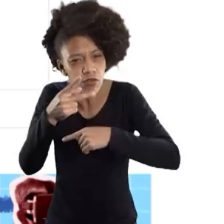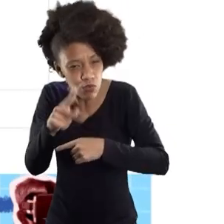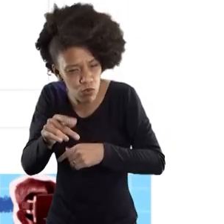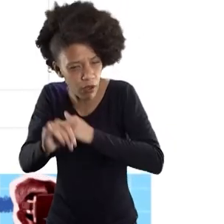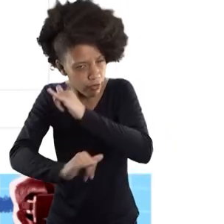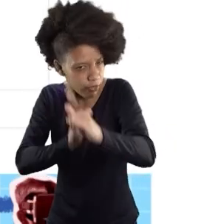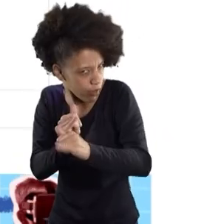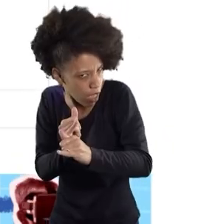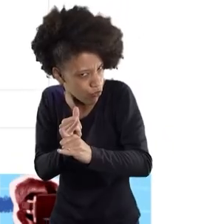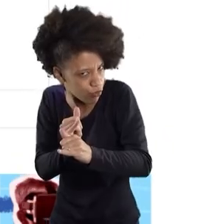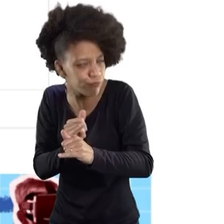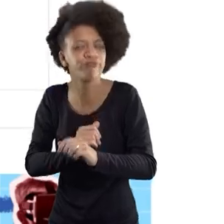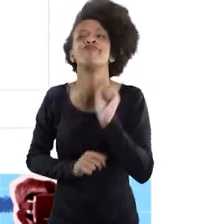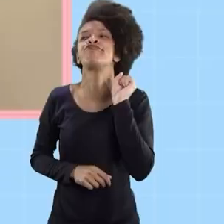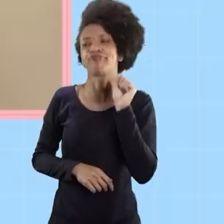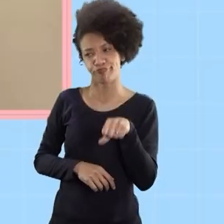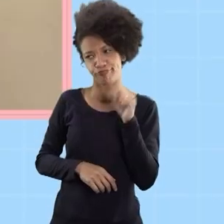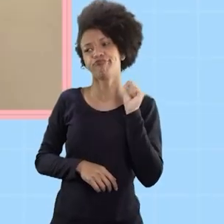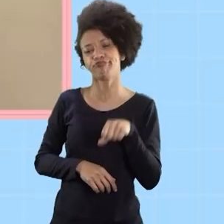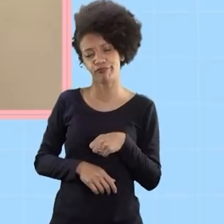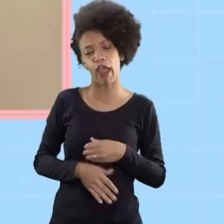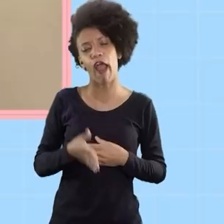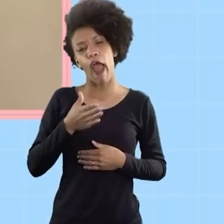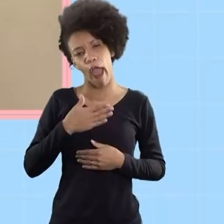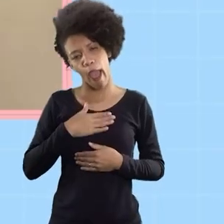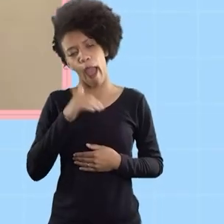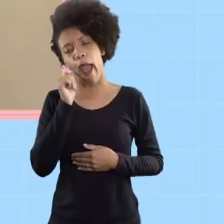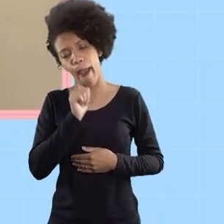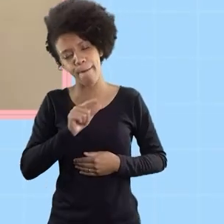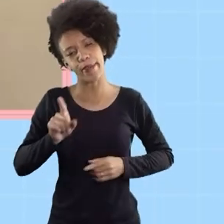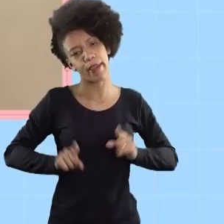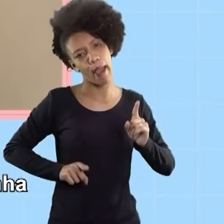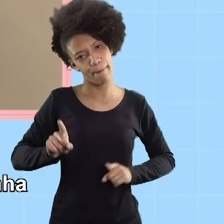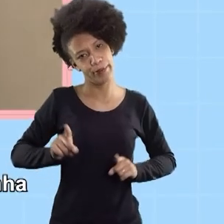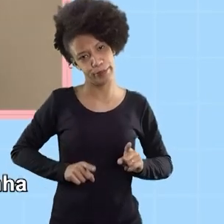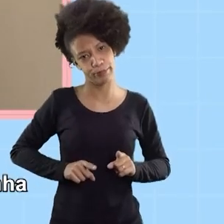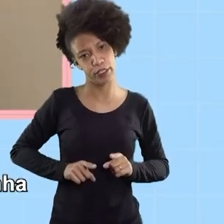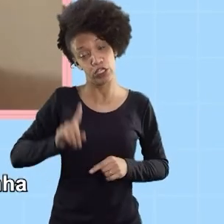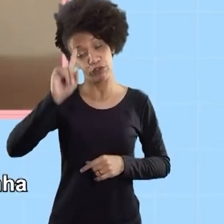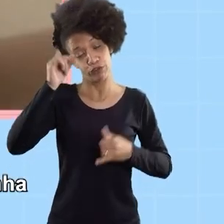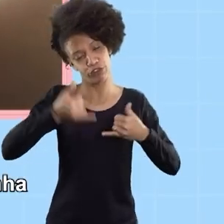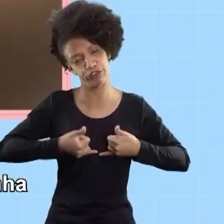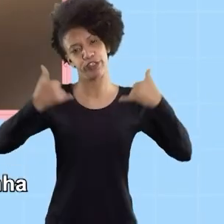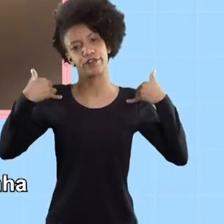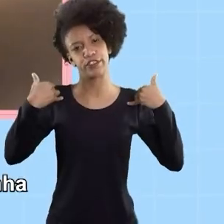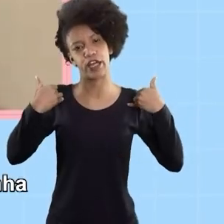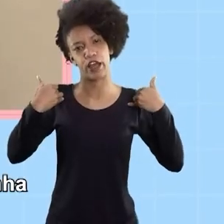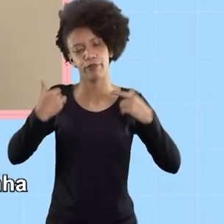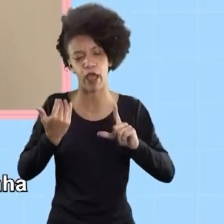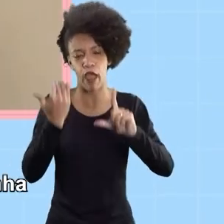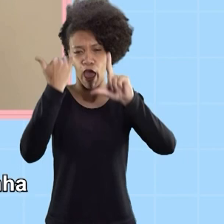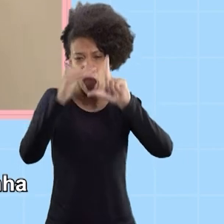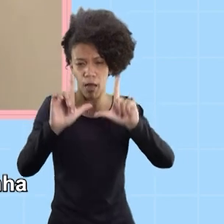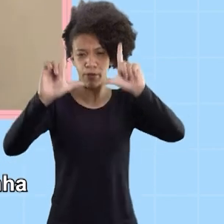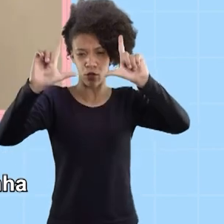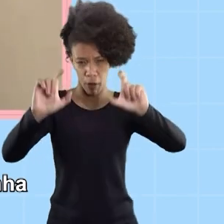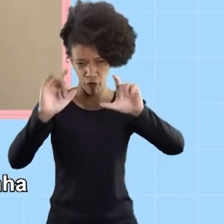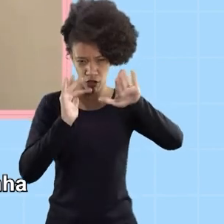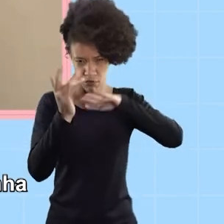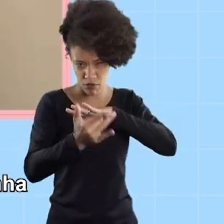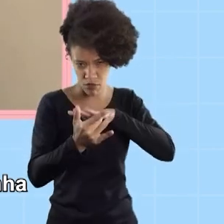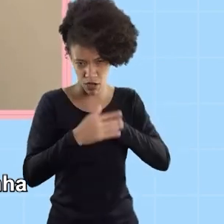suas na internet? sim com a minha prima e no dia do meu aniversário ela postou